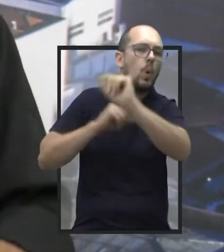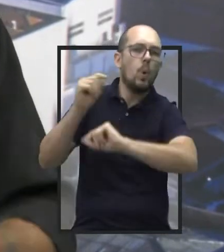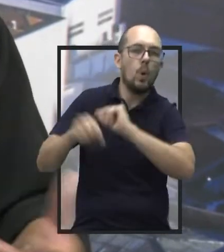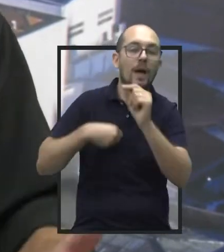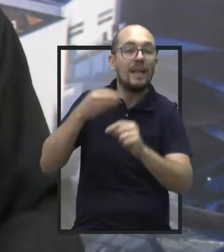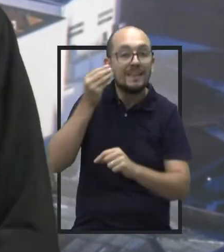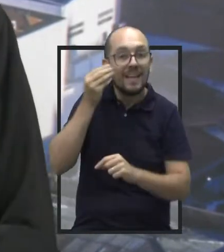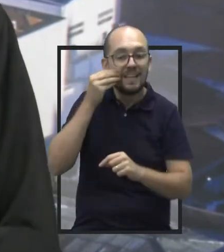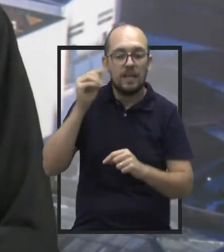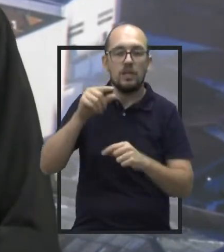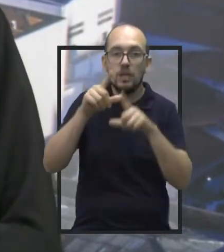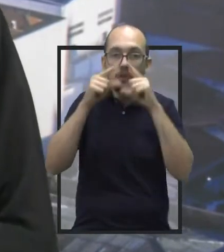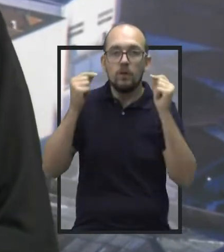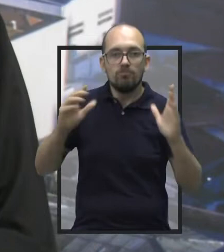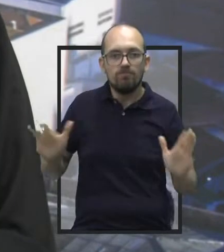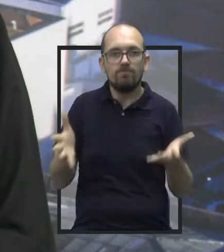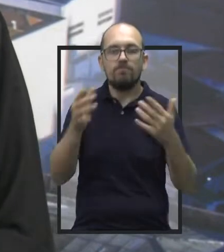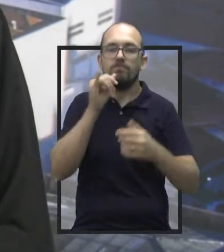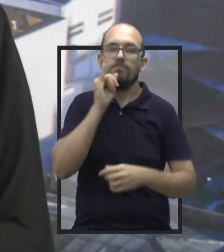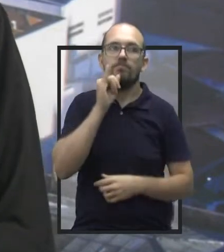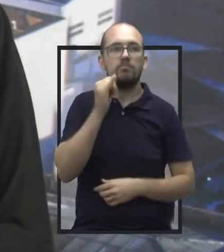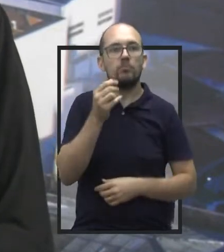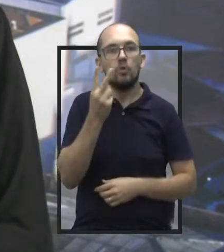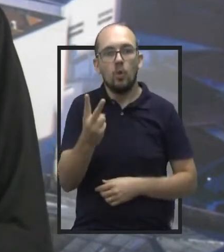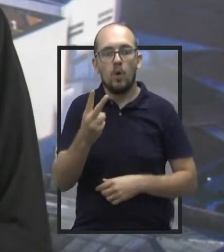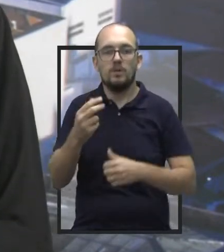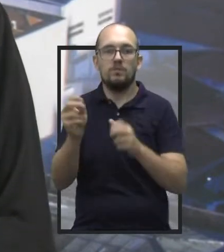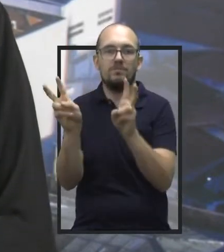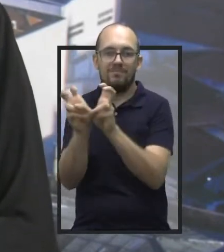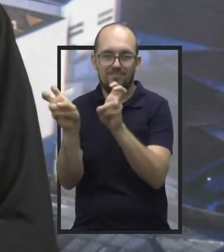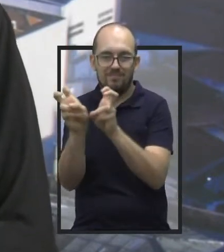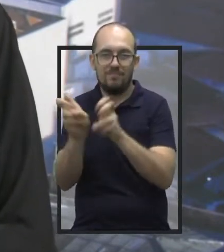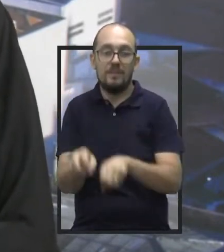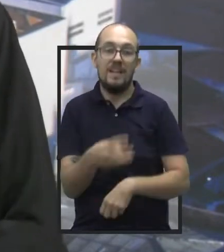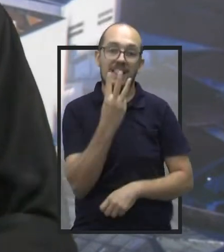pessoal de Jaú. Dois no salão, três no futebol de campo. E o que aconteceu?